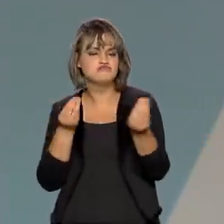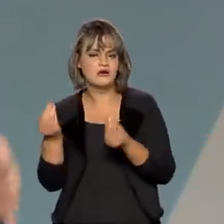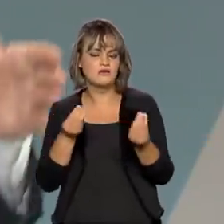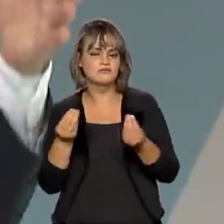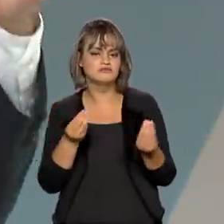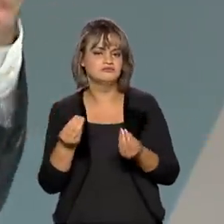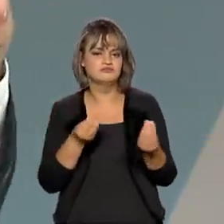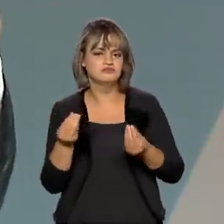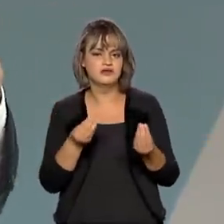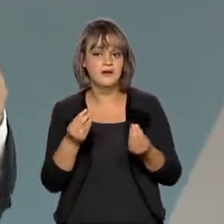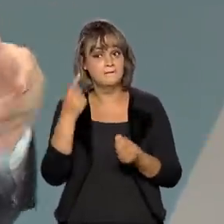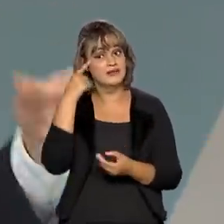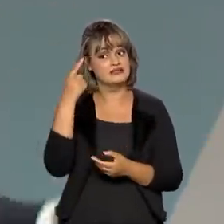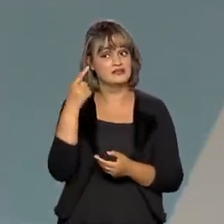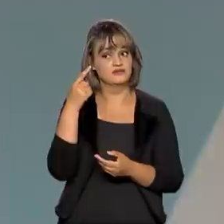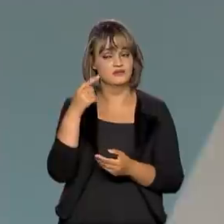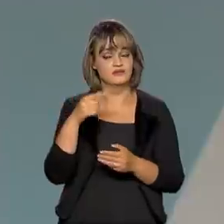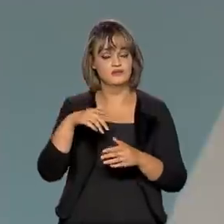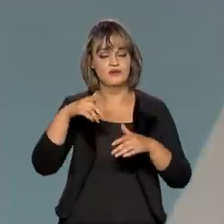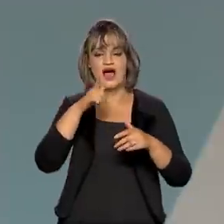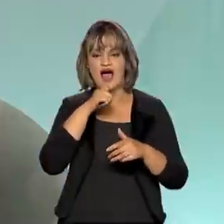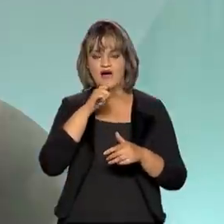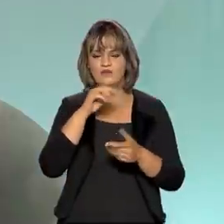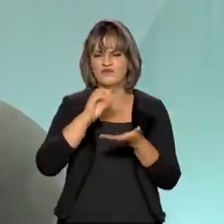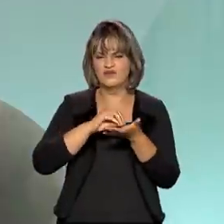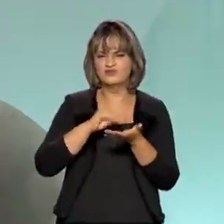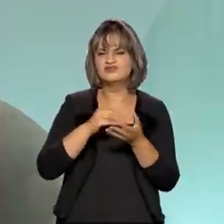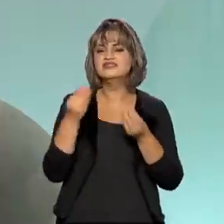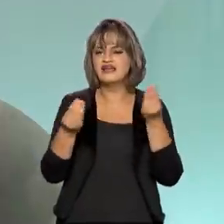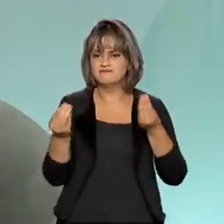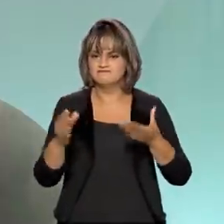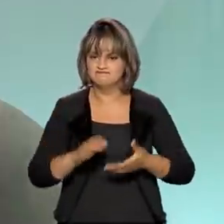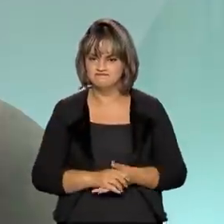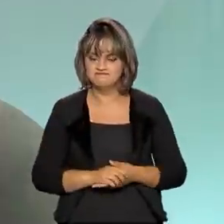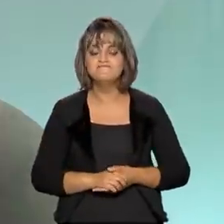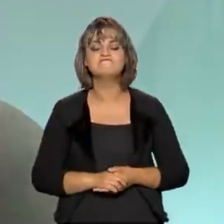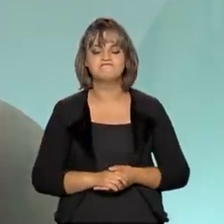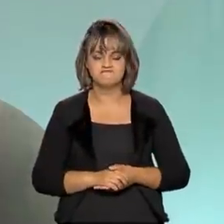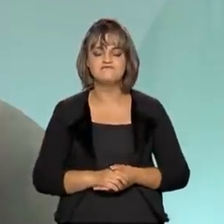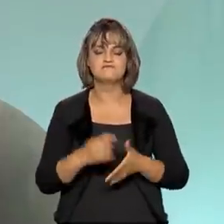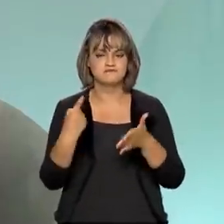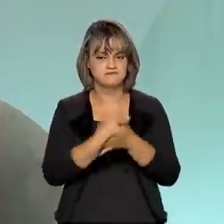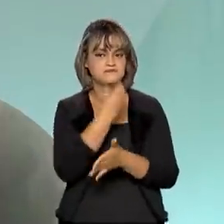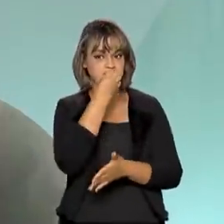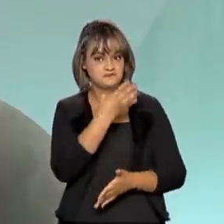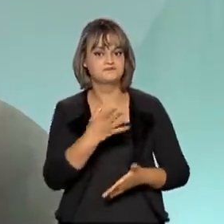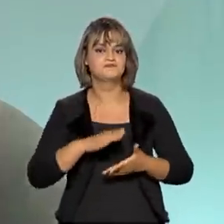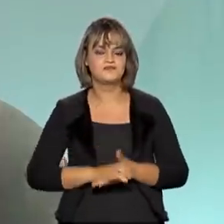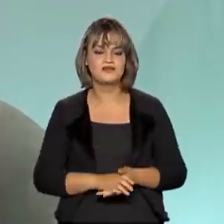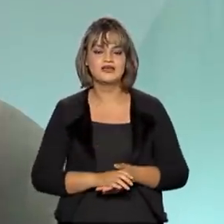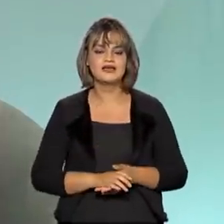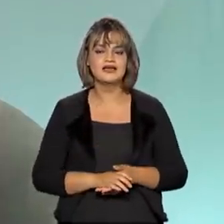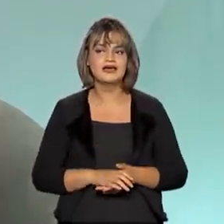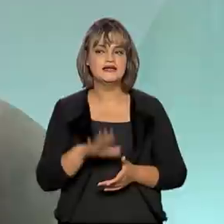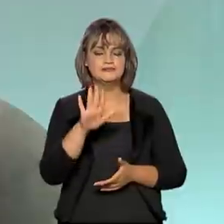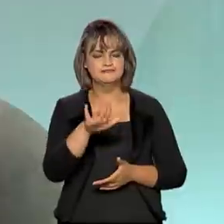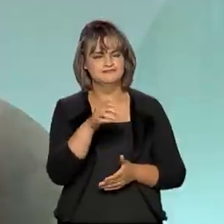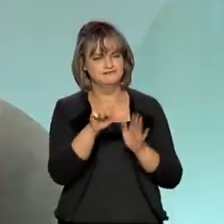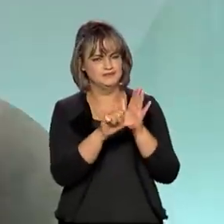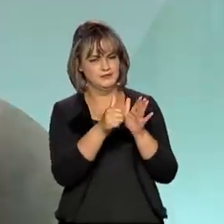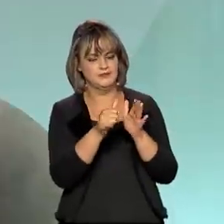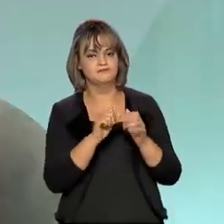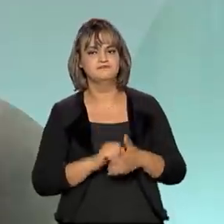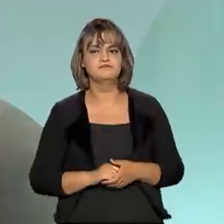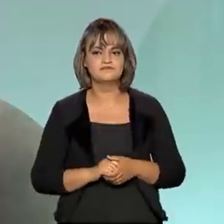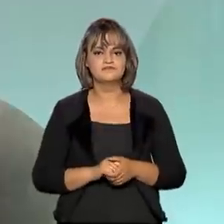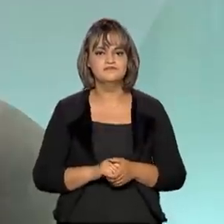Brasil atualmente considerando essa crise hídrica? Essa é uma pergunta excelente. E por quê? Primeiro, nós temos